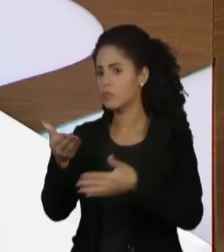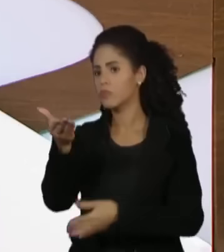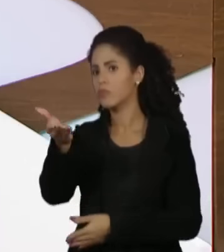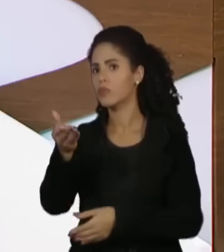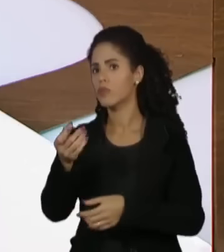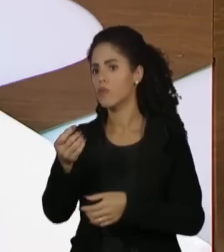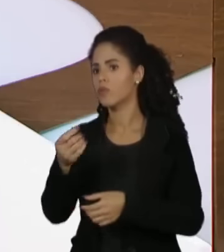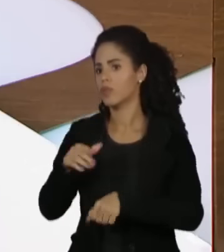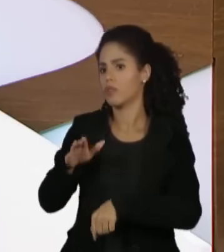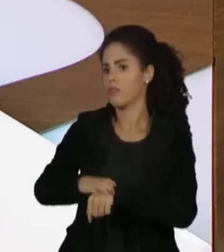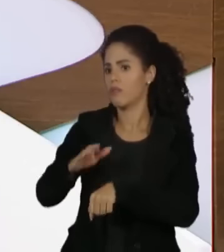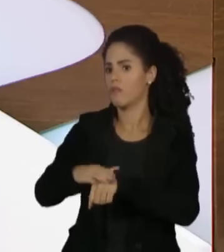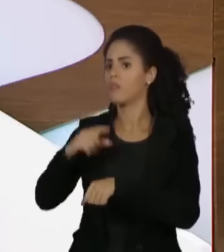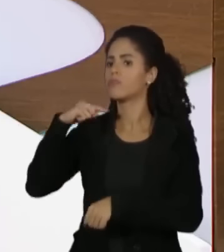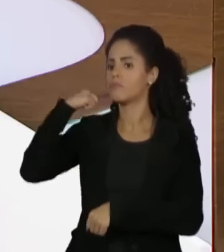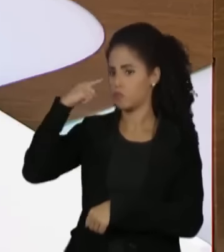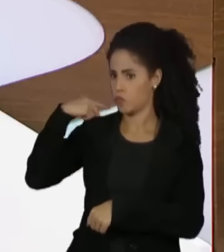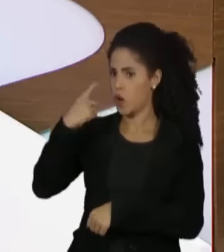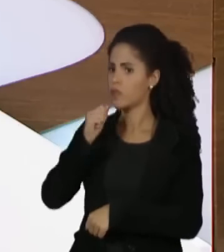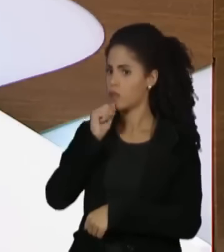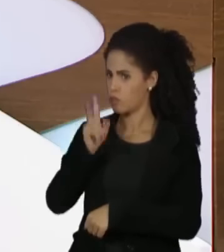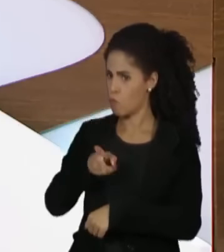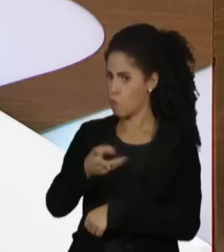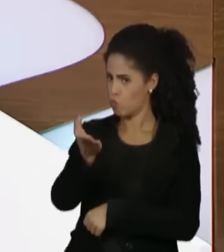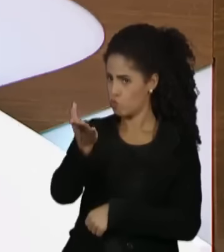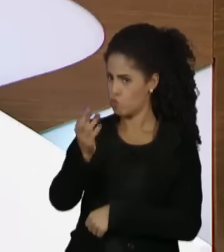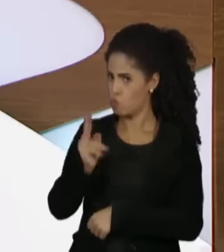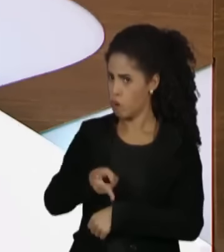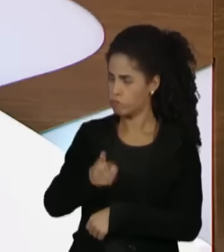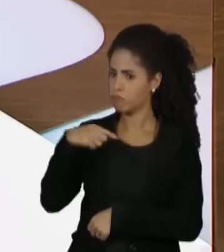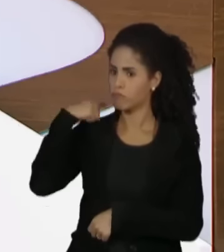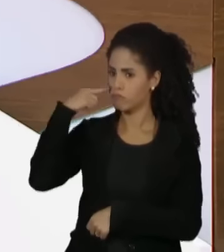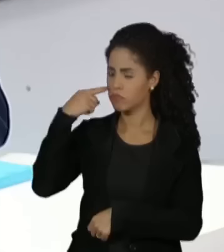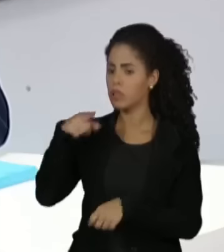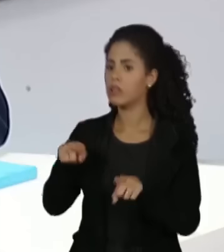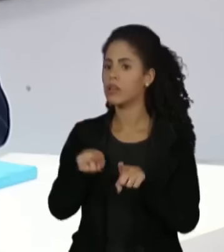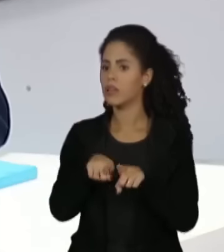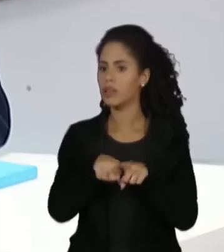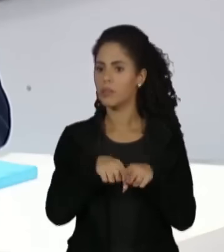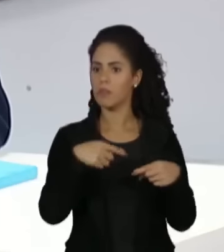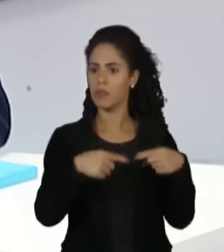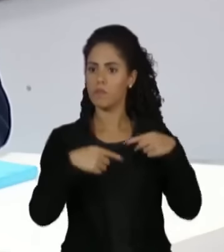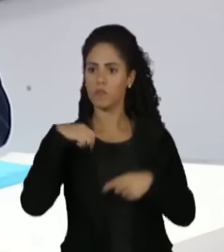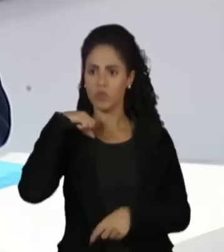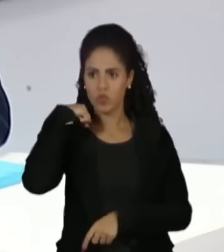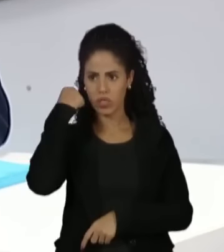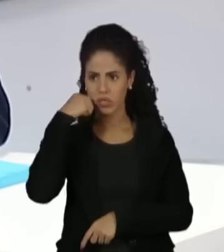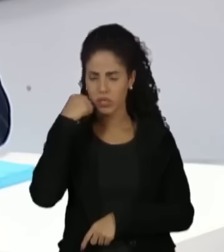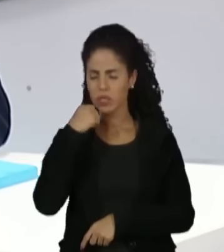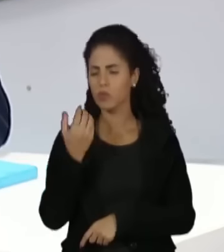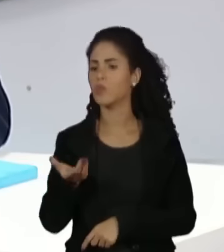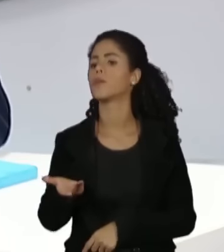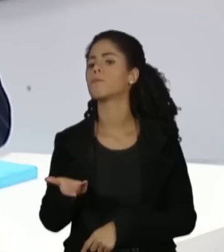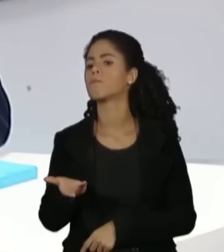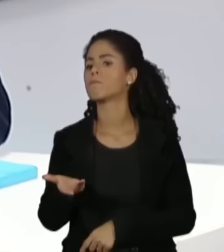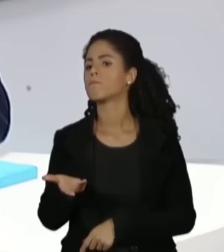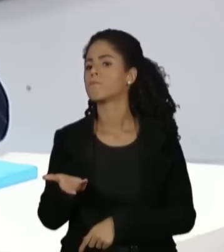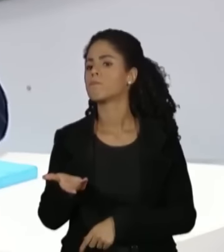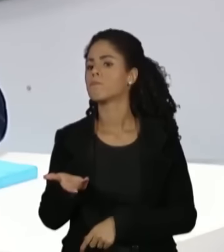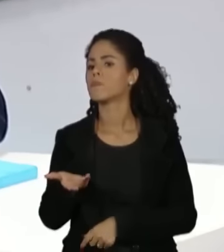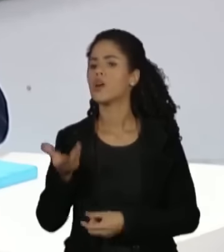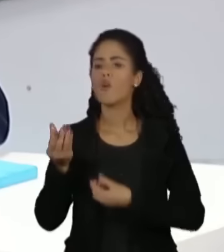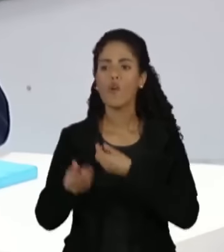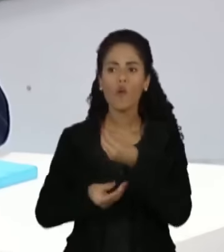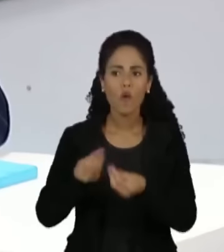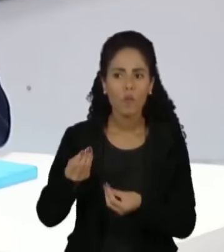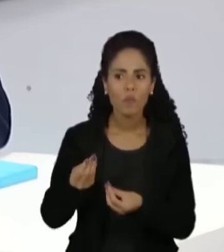exerce a profissão de advogado também, além da de senador. Eu queria perguntar assim, de